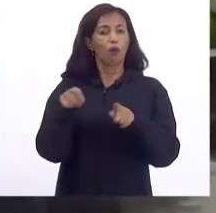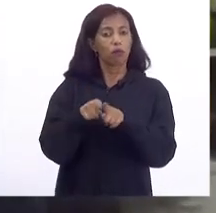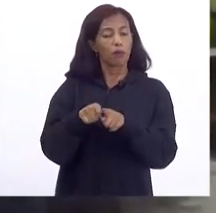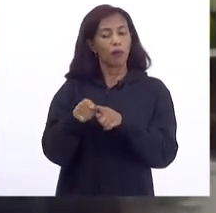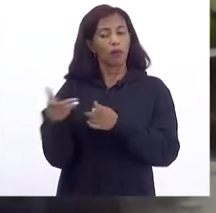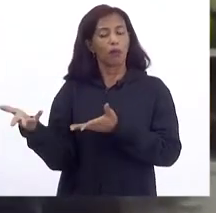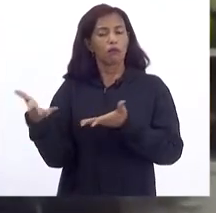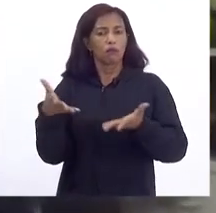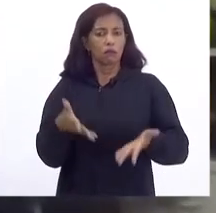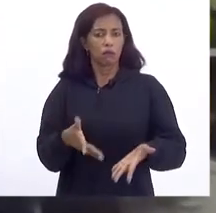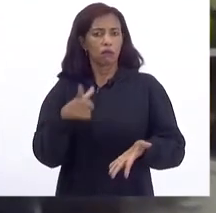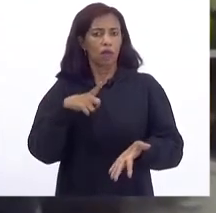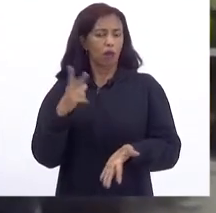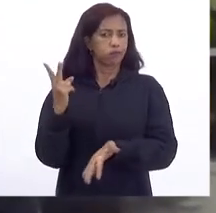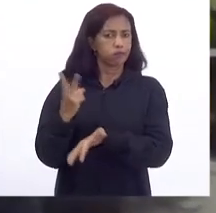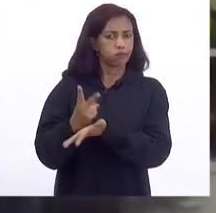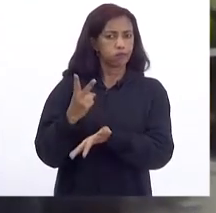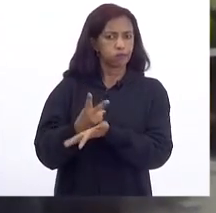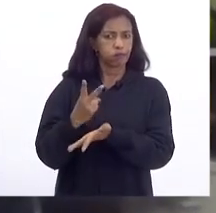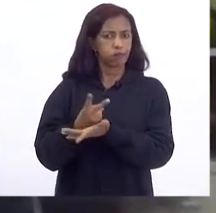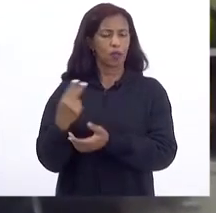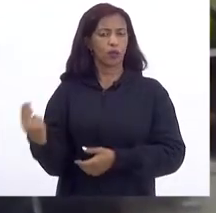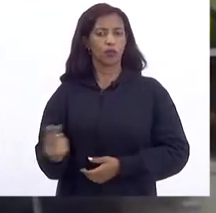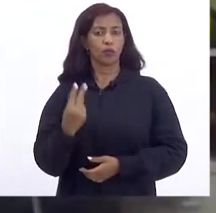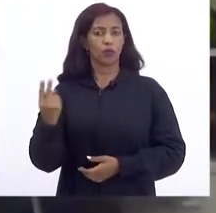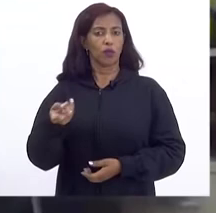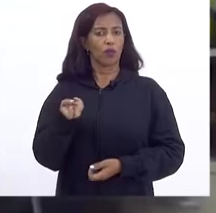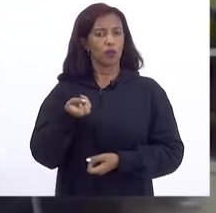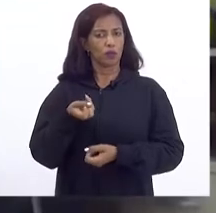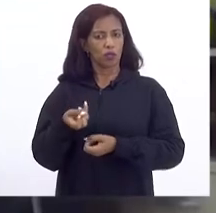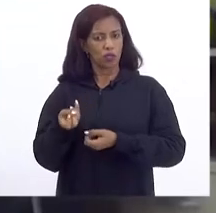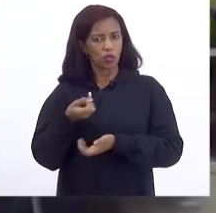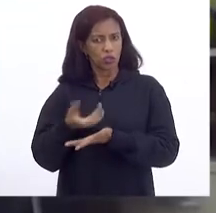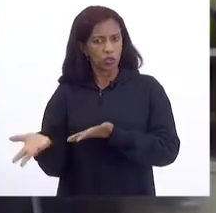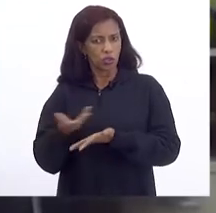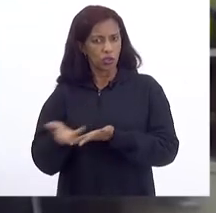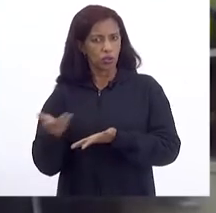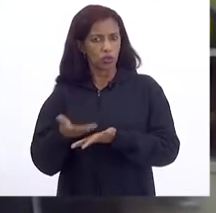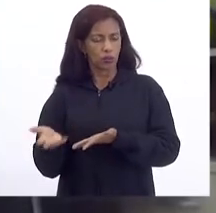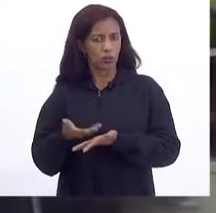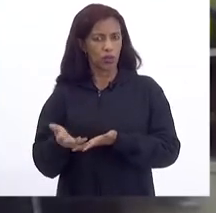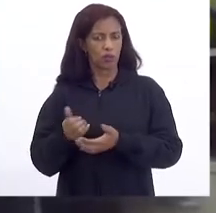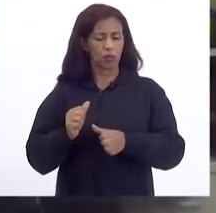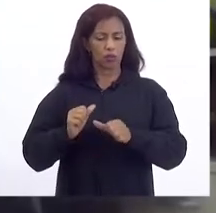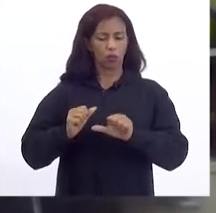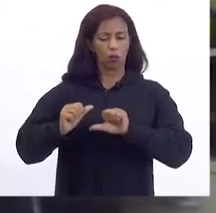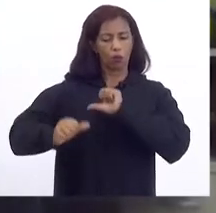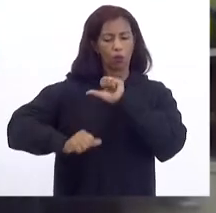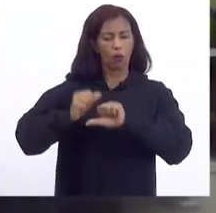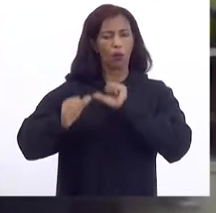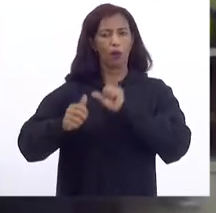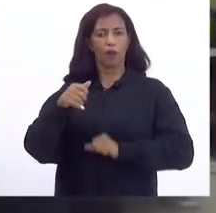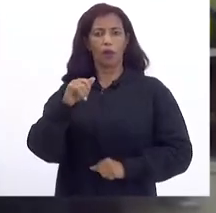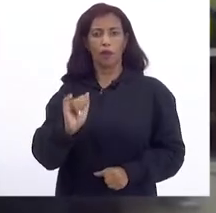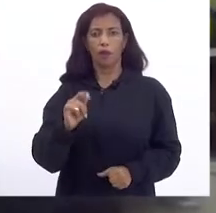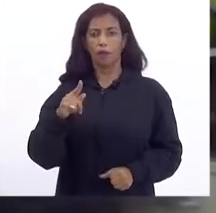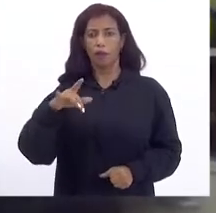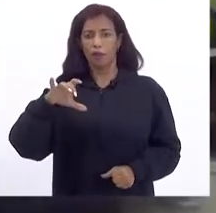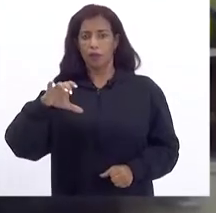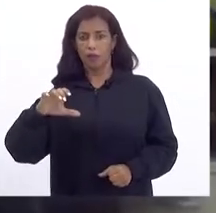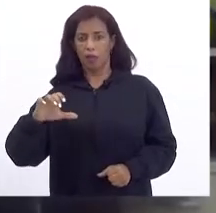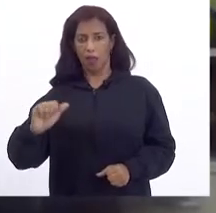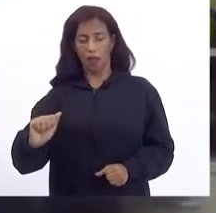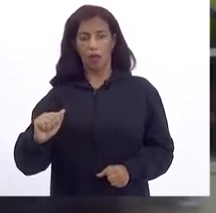Estar Mantendo Os valores Da despesa Corrente Com a correção Do IPCA O que aconteceu Em 2021